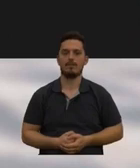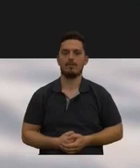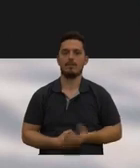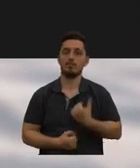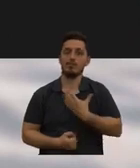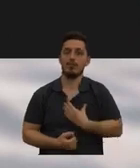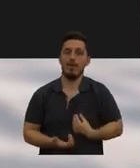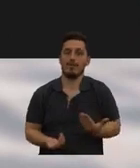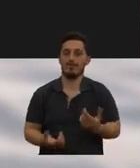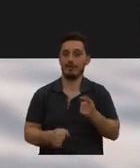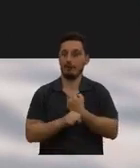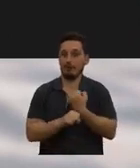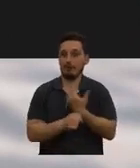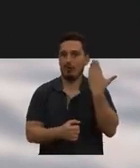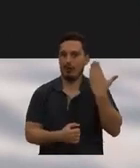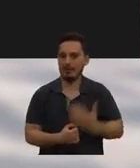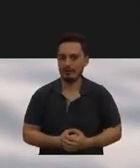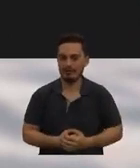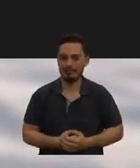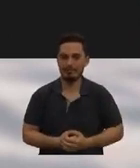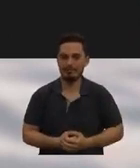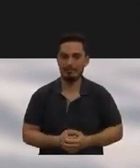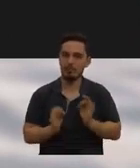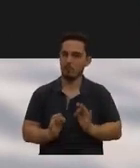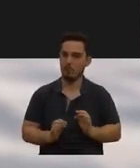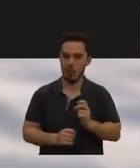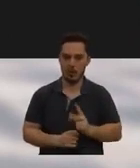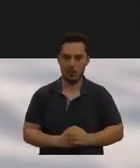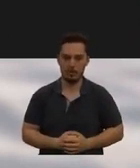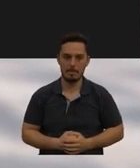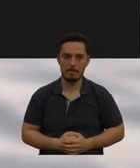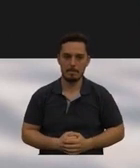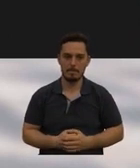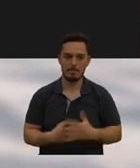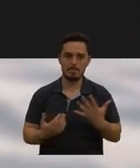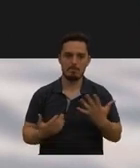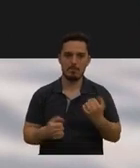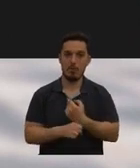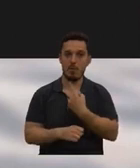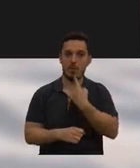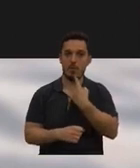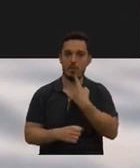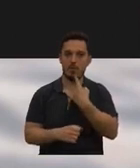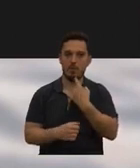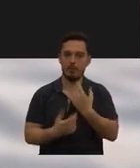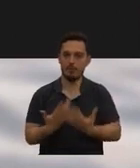Eu gostava muito que isto funcionasse. Ok. Agora, funciona demais.